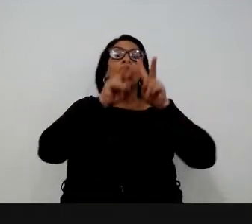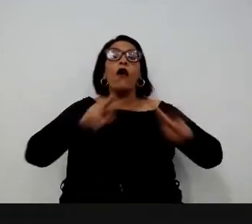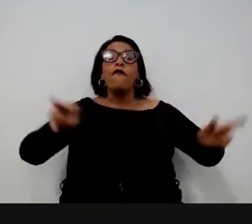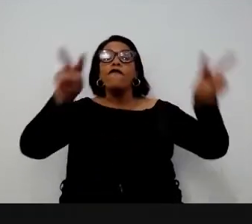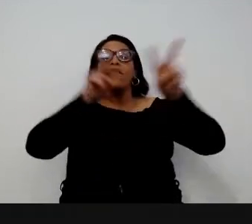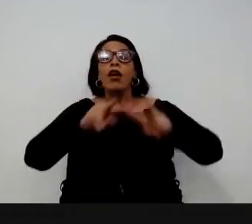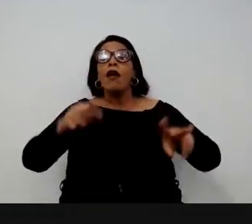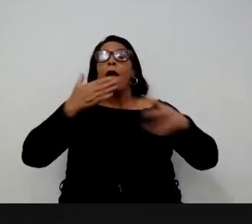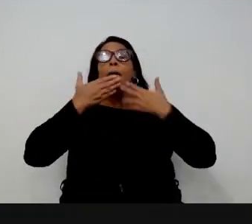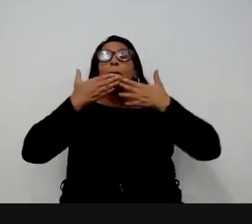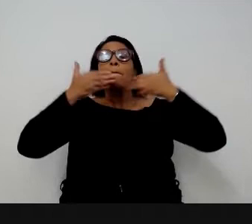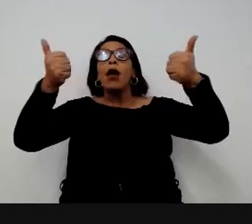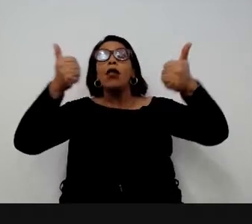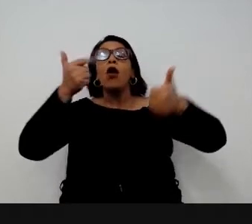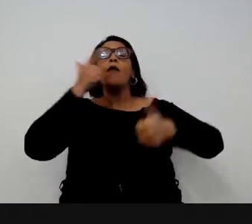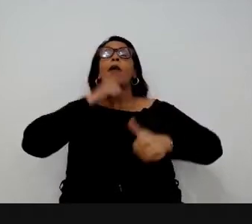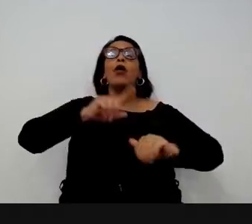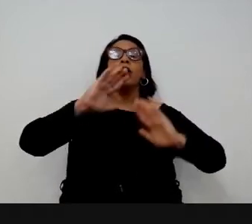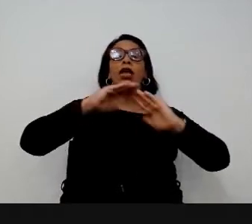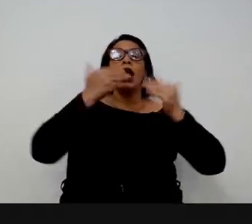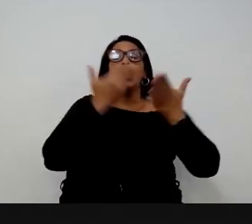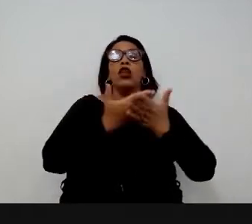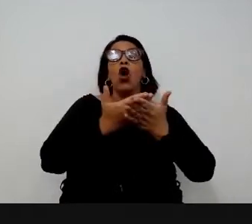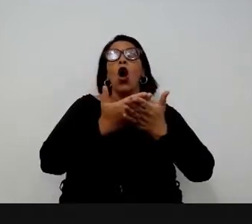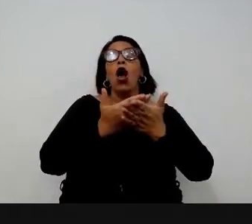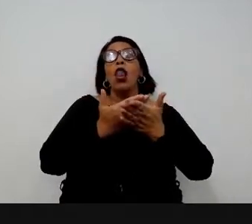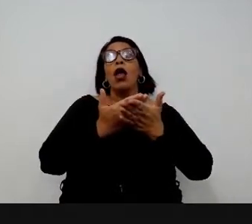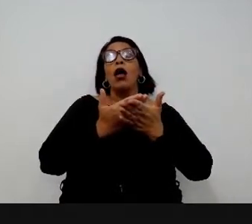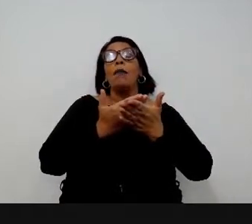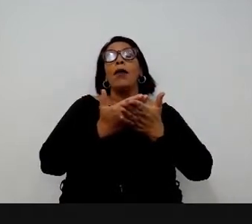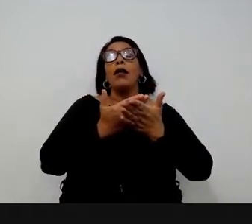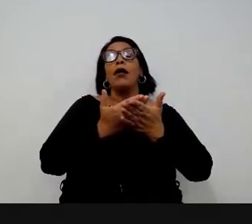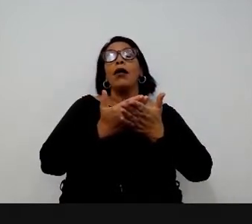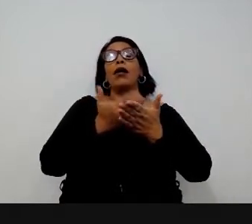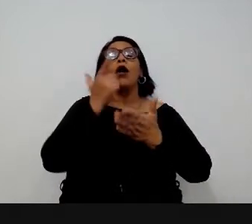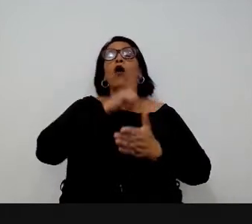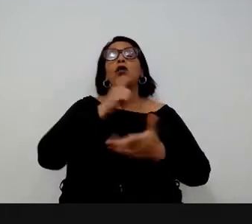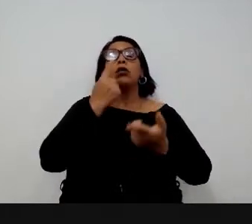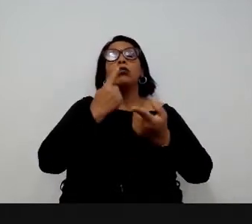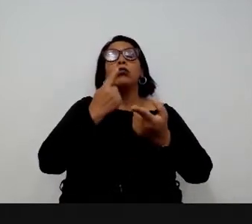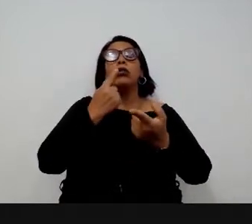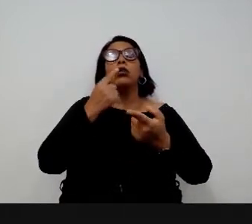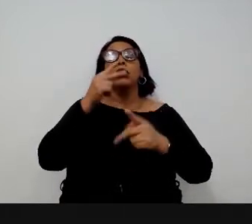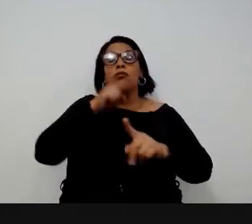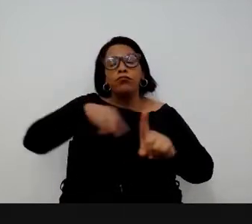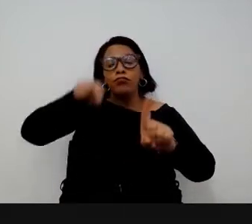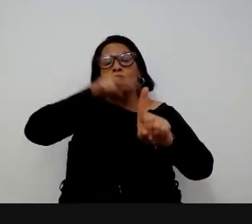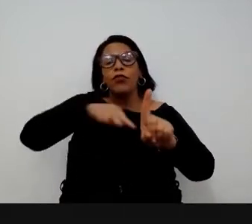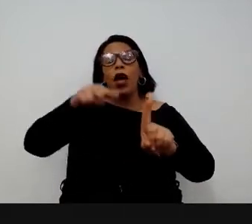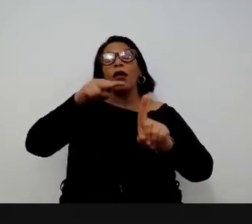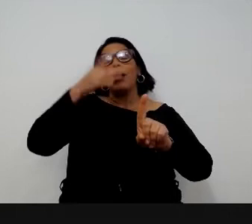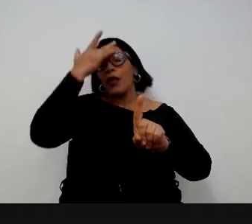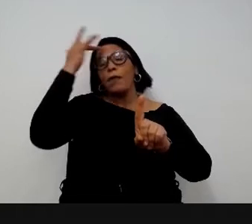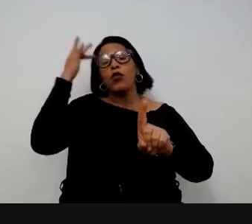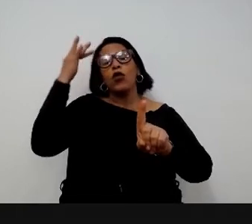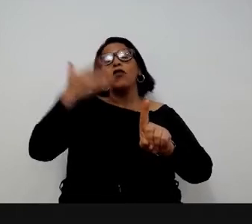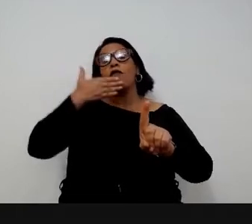legibilidade para a nossa produção regulatória. Para além disso, nós temos o Índice de Cidades Empreendedoras,